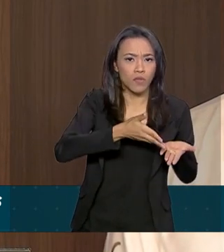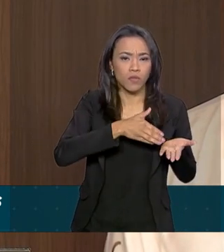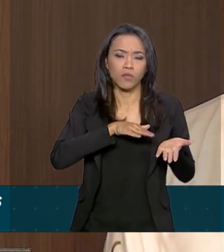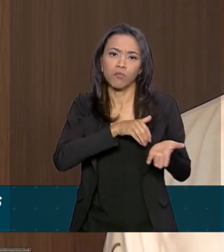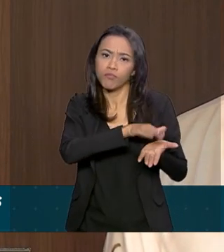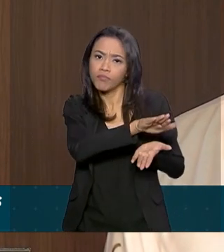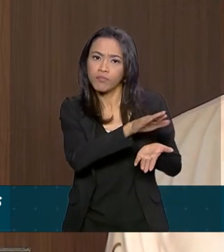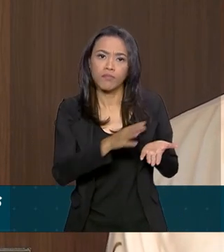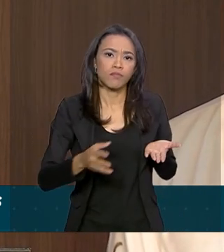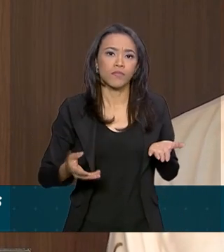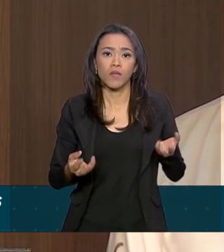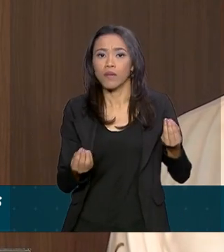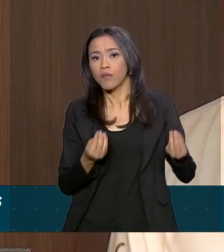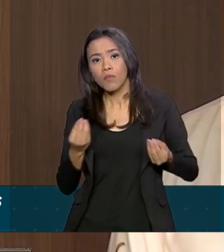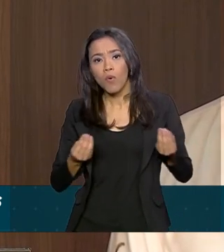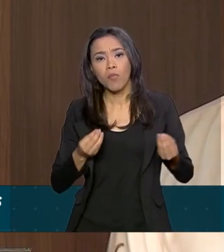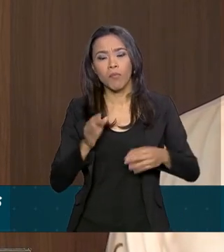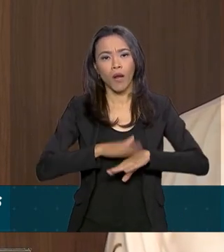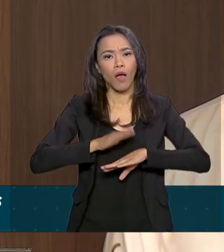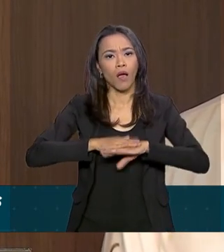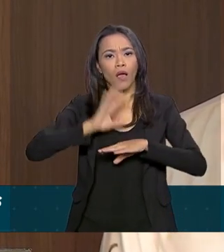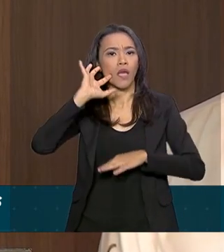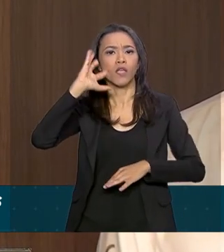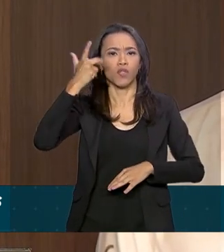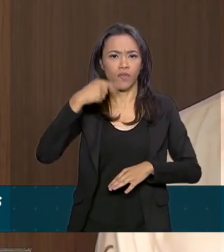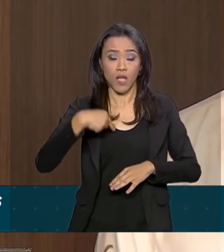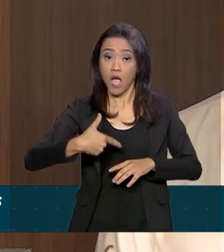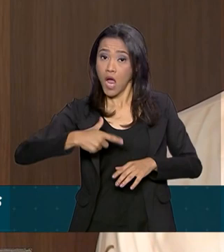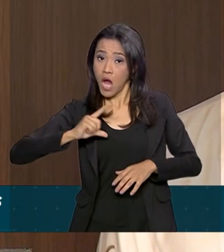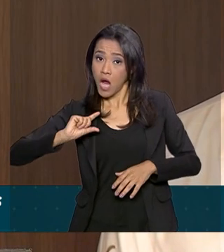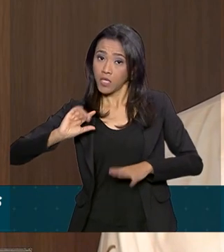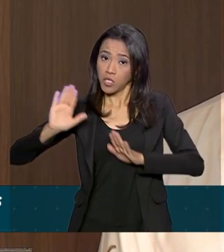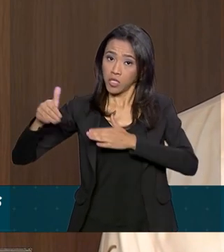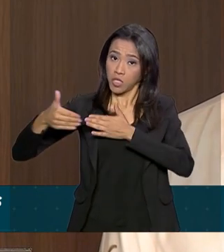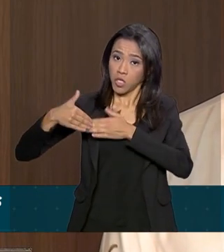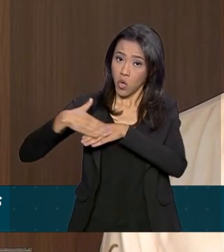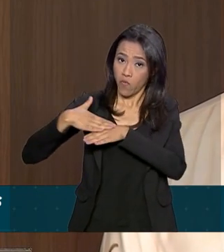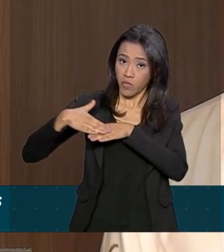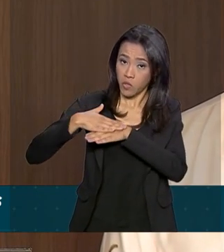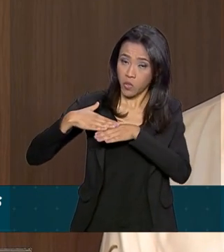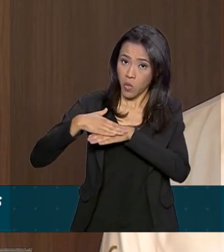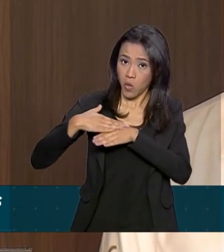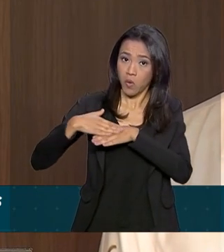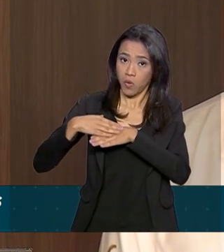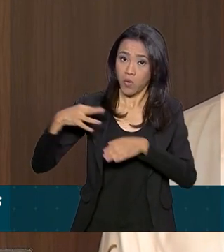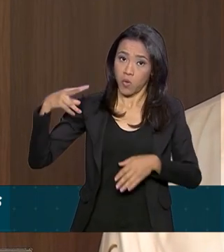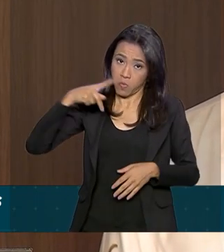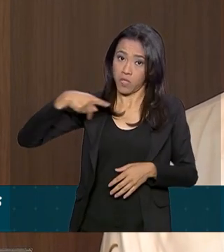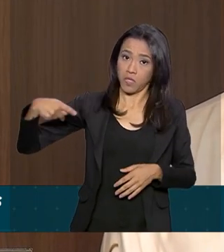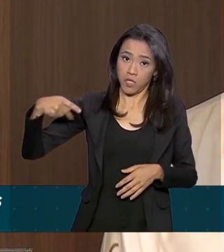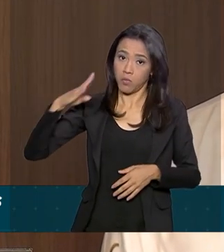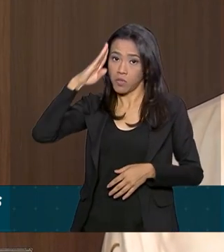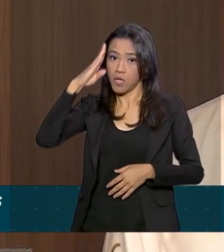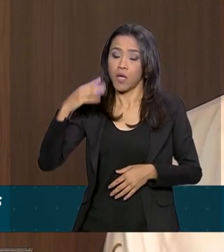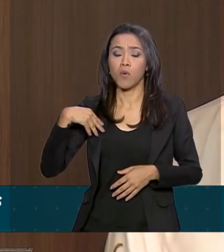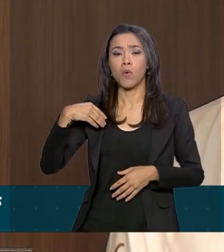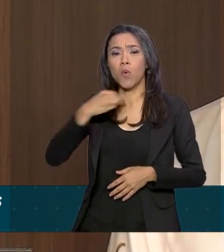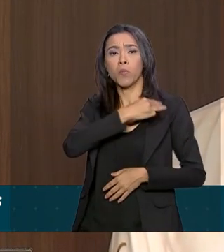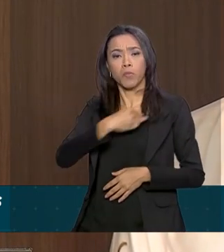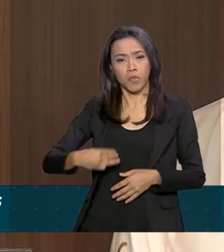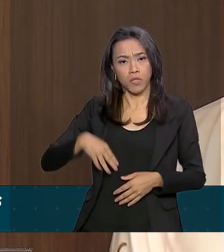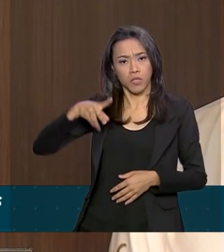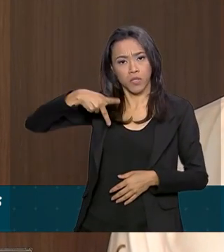procedimento para tomar essa decisão. Ele conversou com o Paulo Guedes, conversou com alguém, como isso aconteceu.